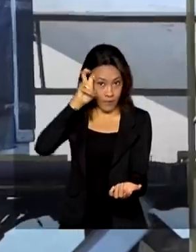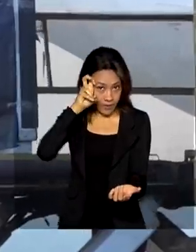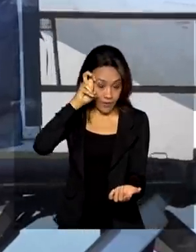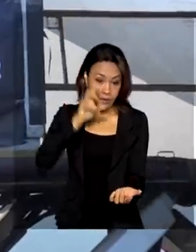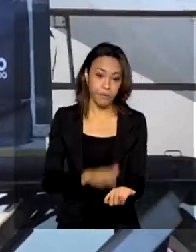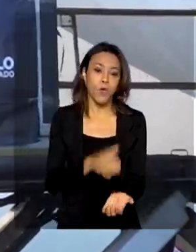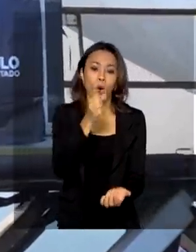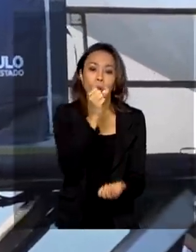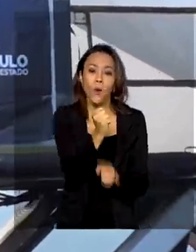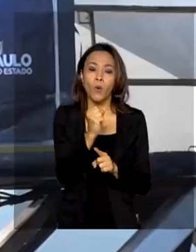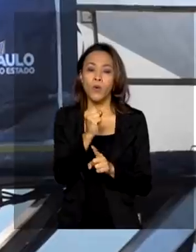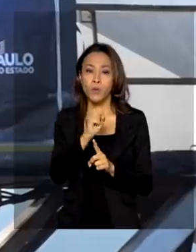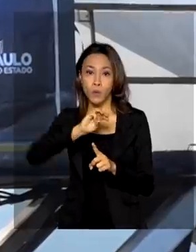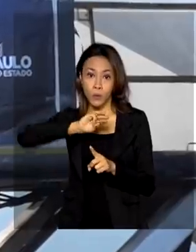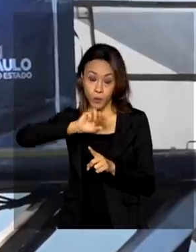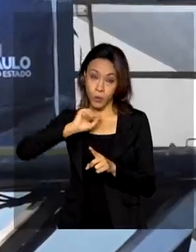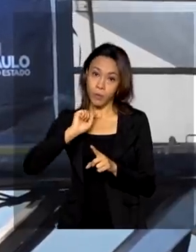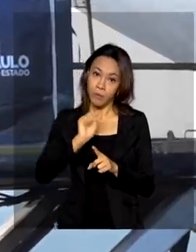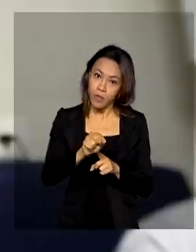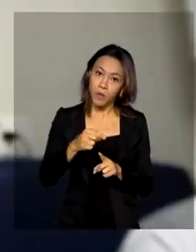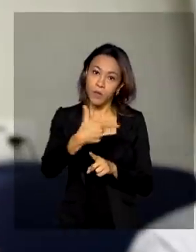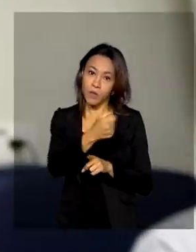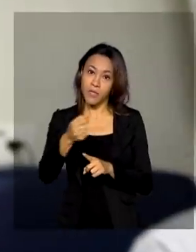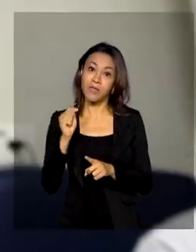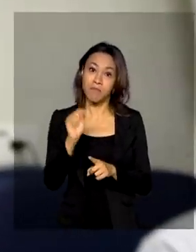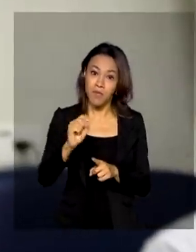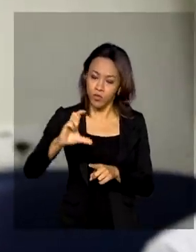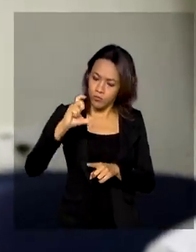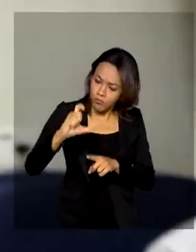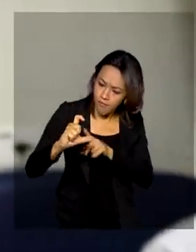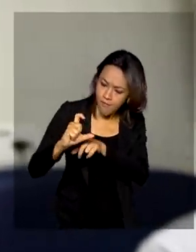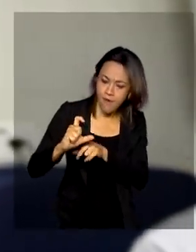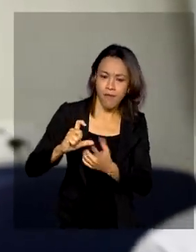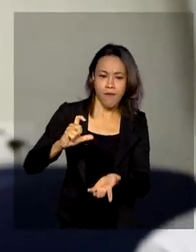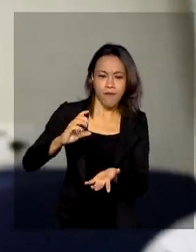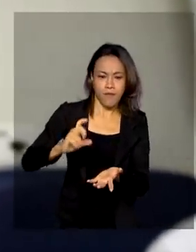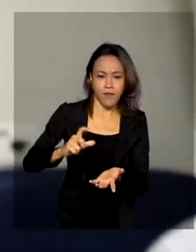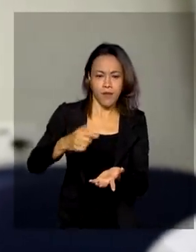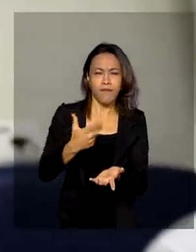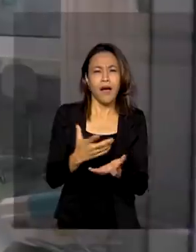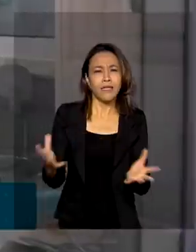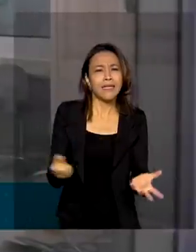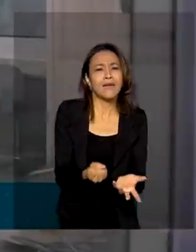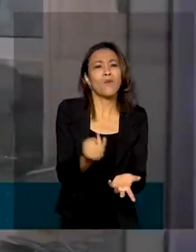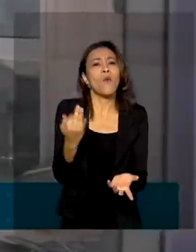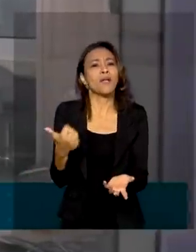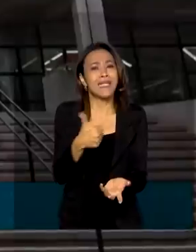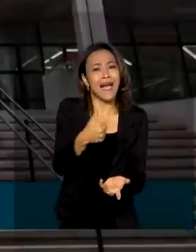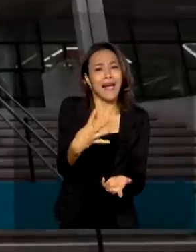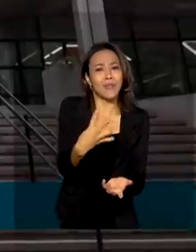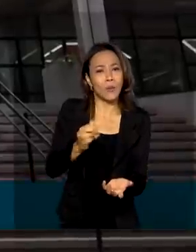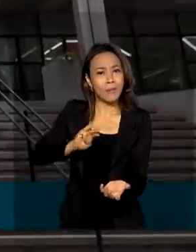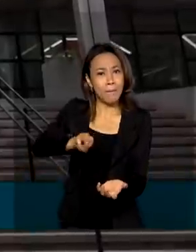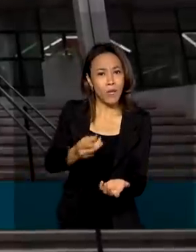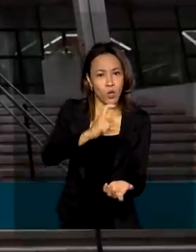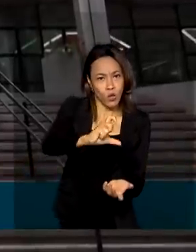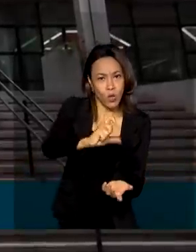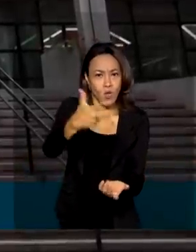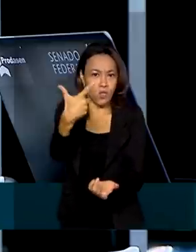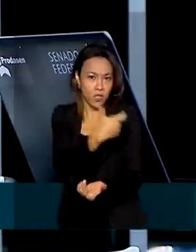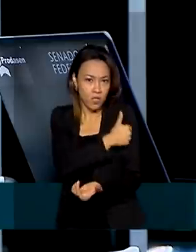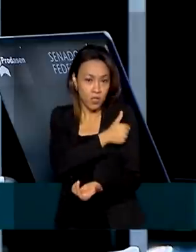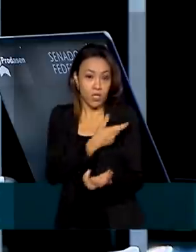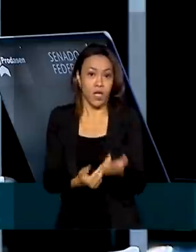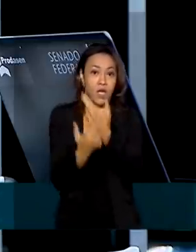Os 8.200 litros de matéria-prima vão se transformar em 14 milhões de doses da Coronavac pelo Instituto